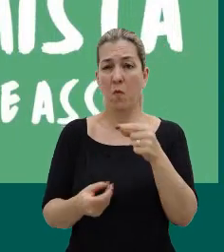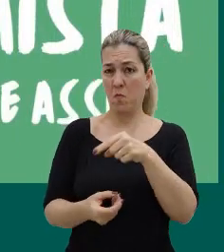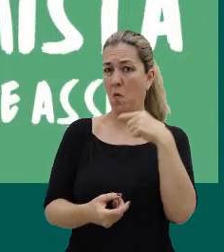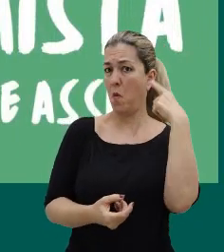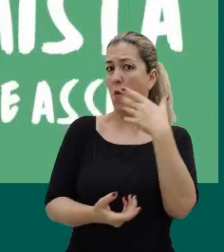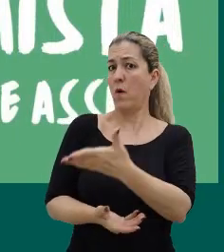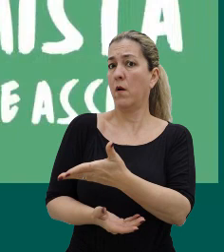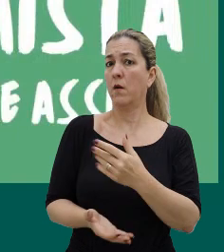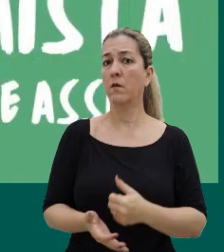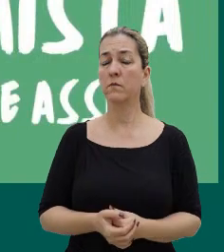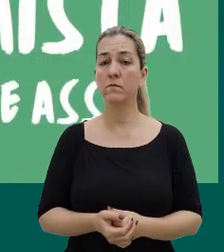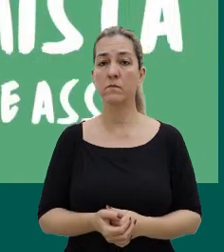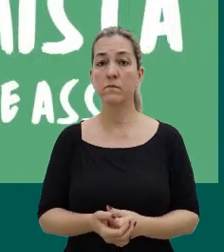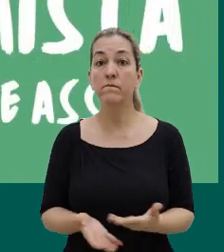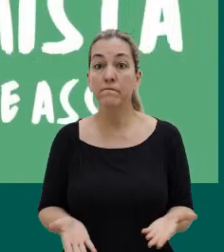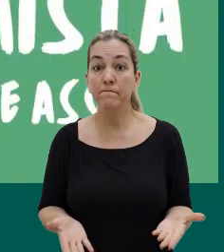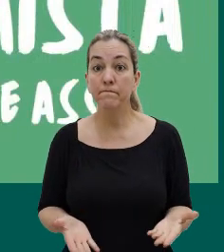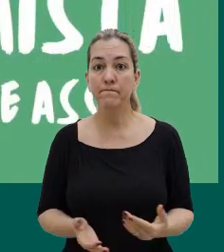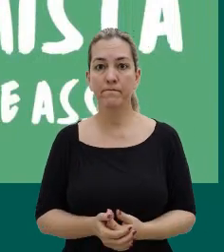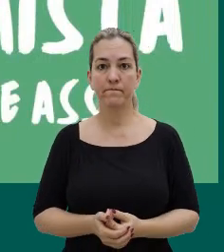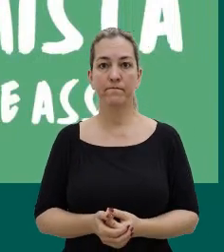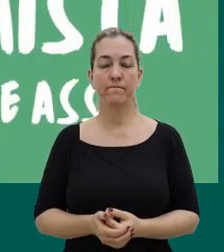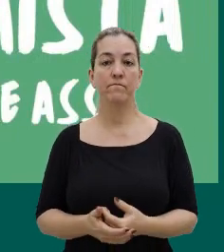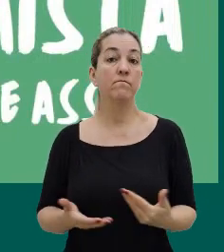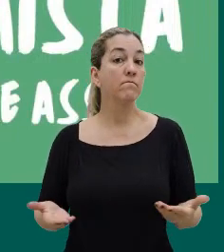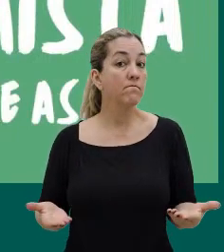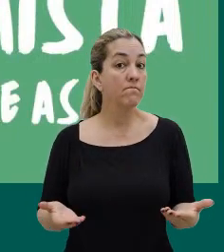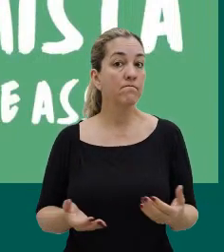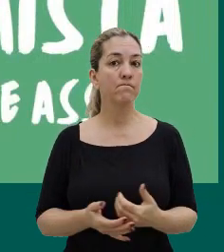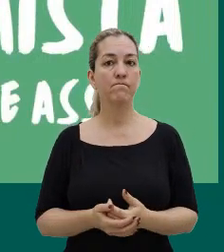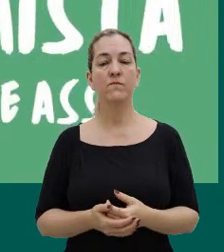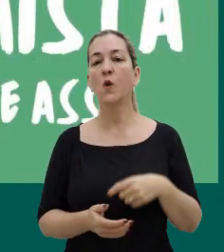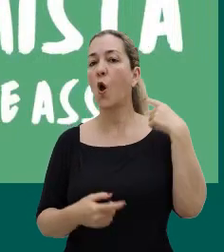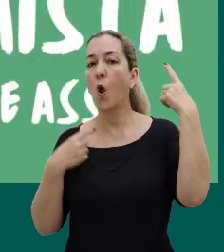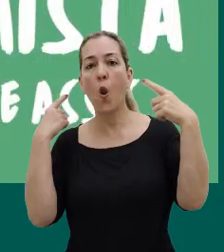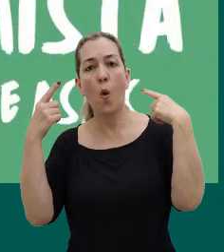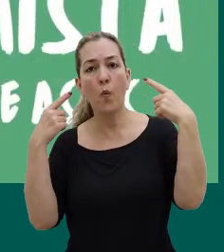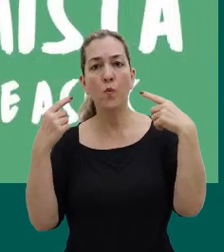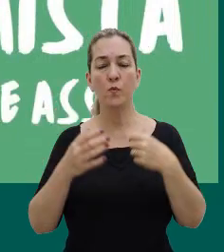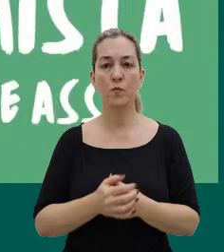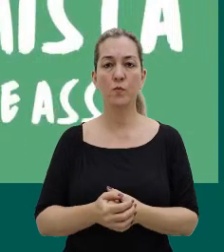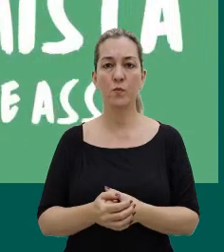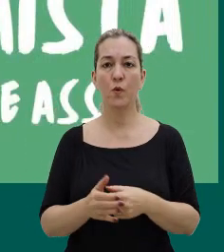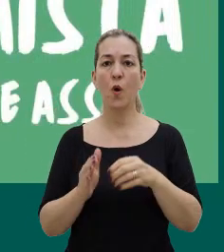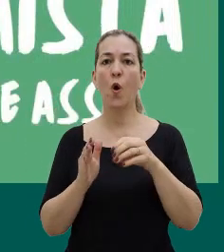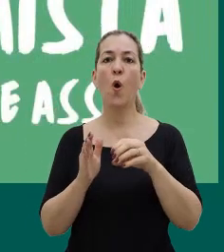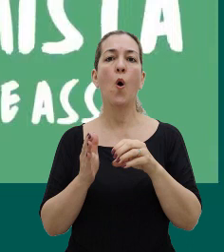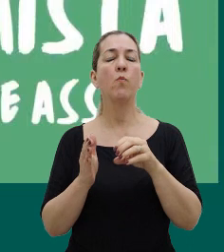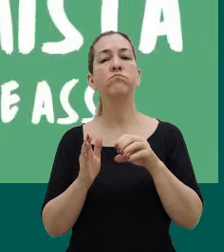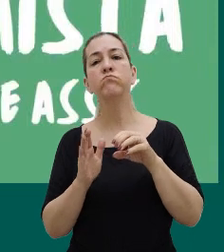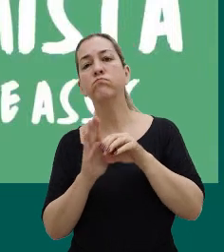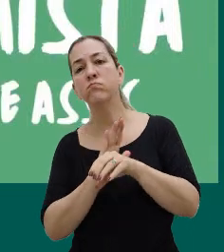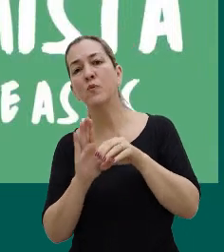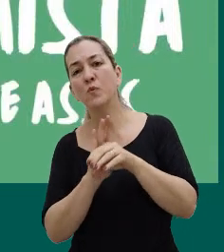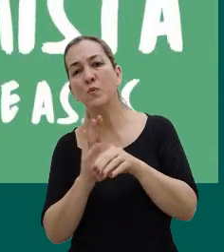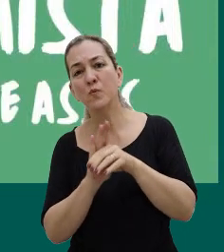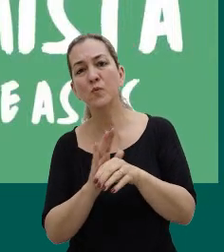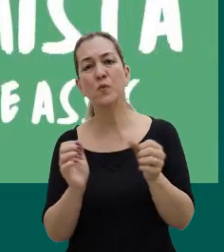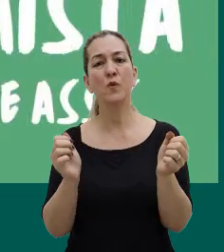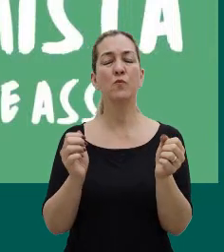louca, né, então a loucura ela como conceito, né, e como